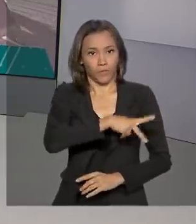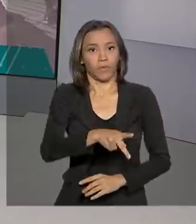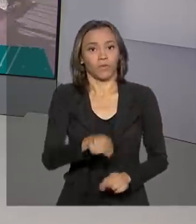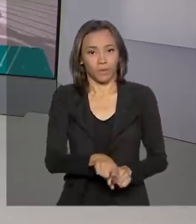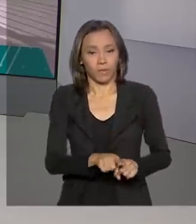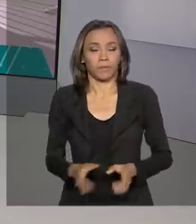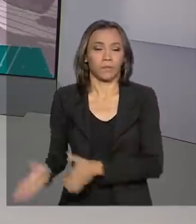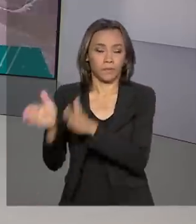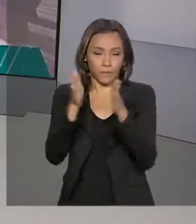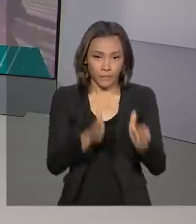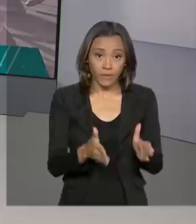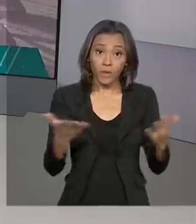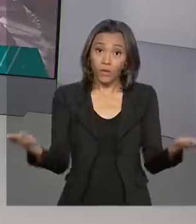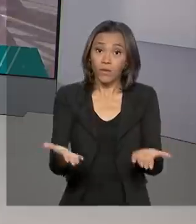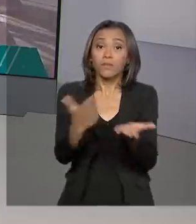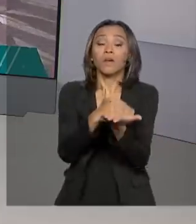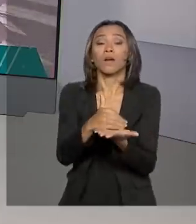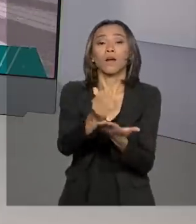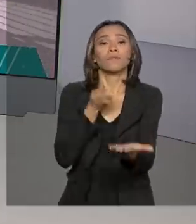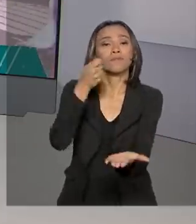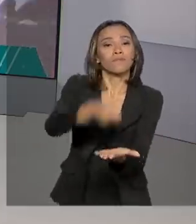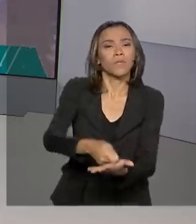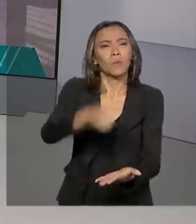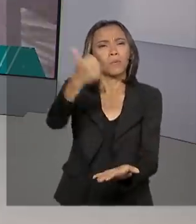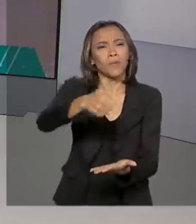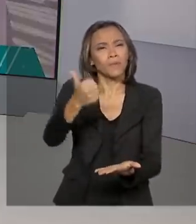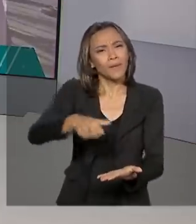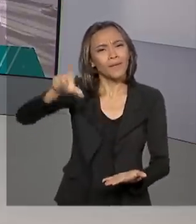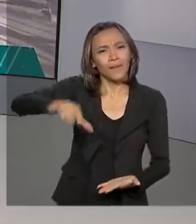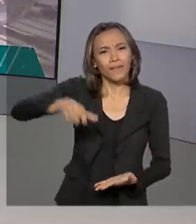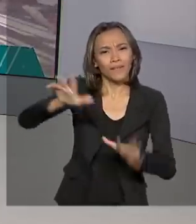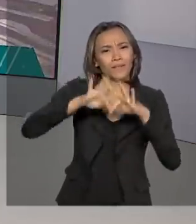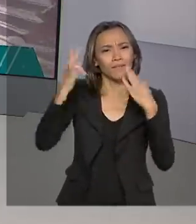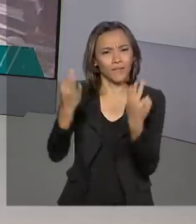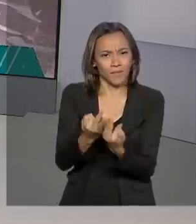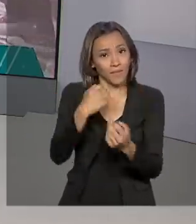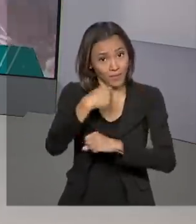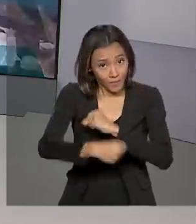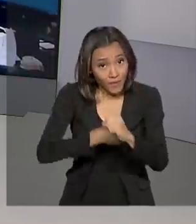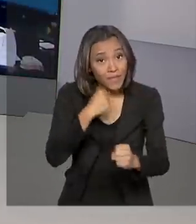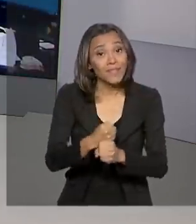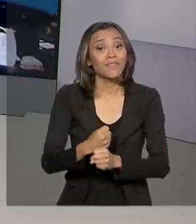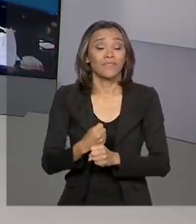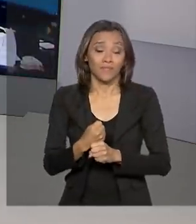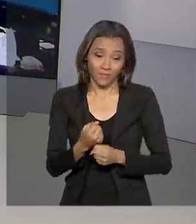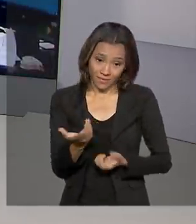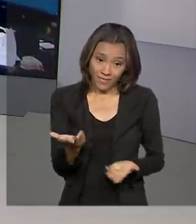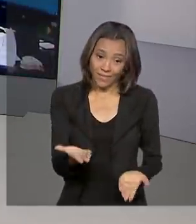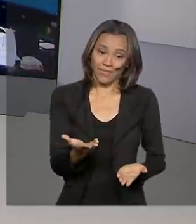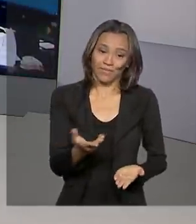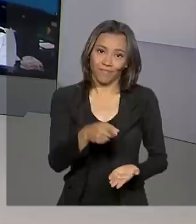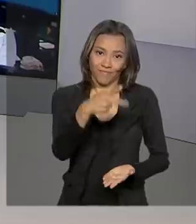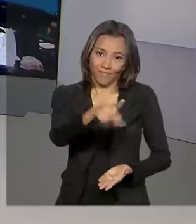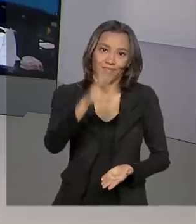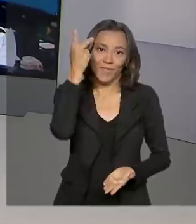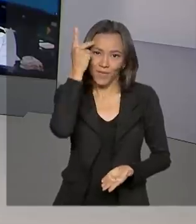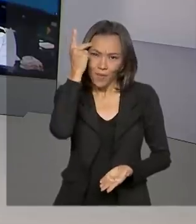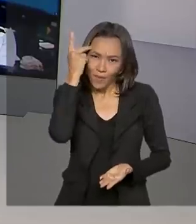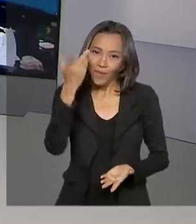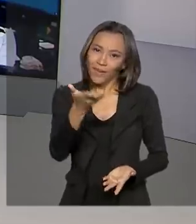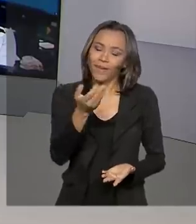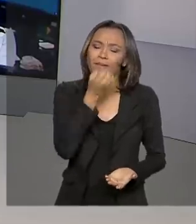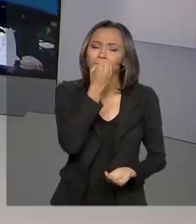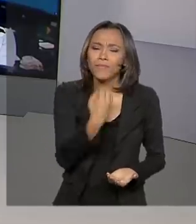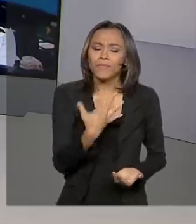E começa hoje o pagamento do primeiro Bolsa Família do ano. Não é isso? Dima Soudi, direto de São Paulo, para a gente.